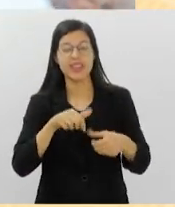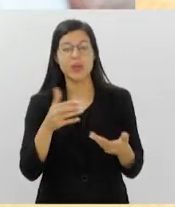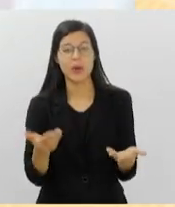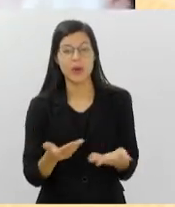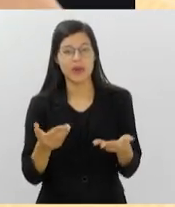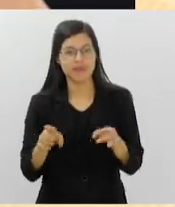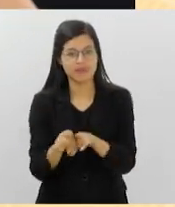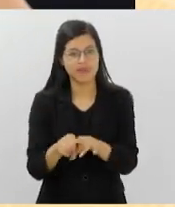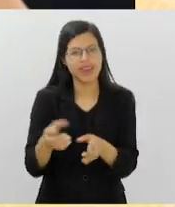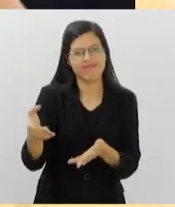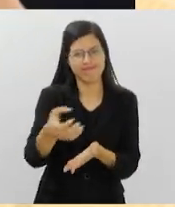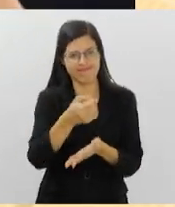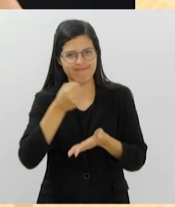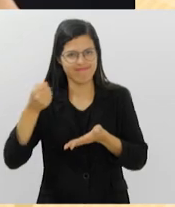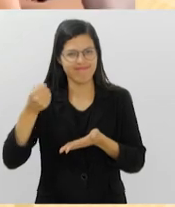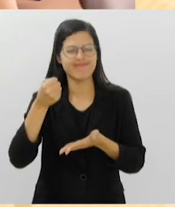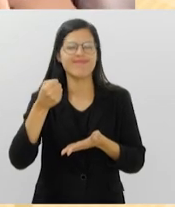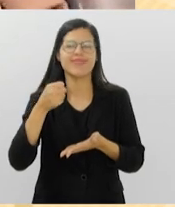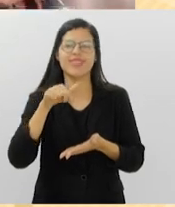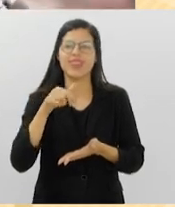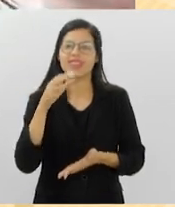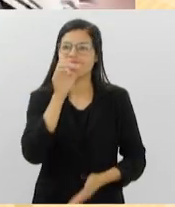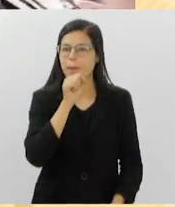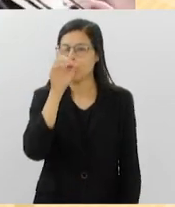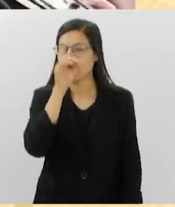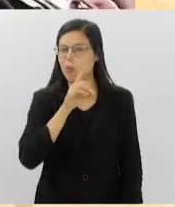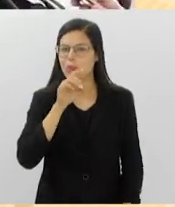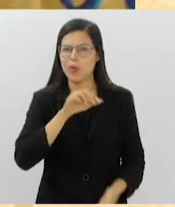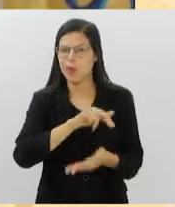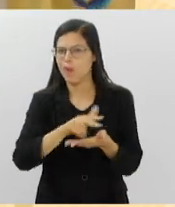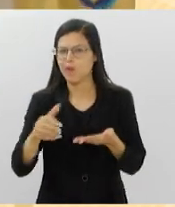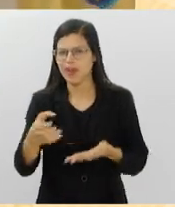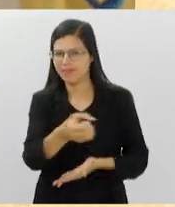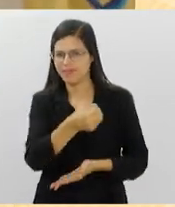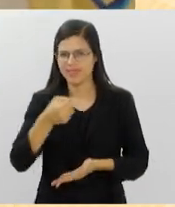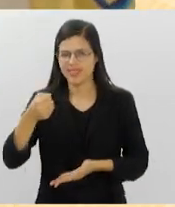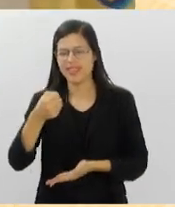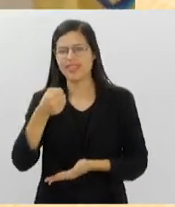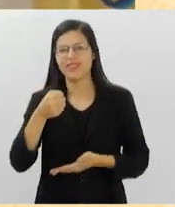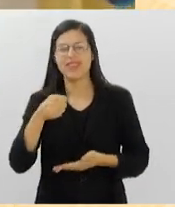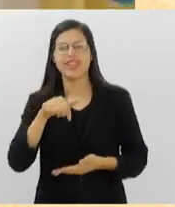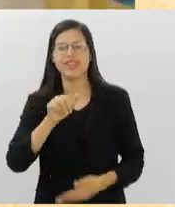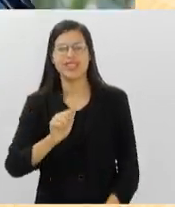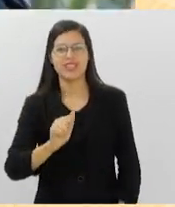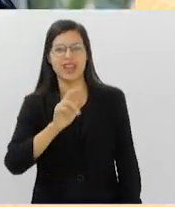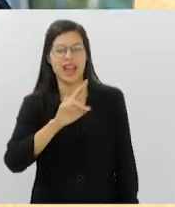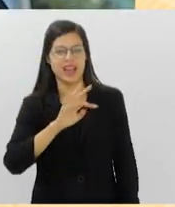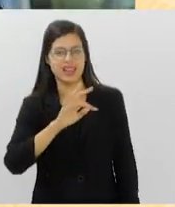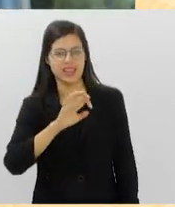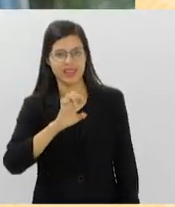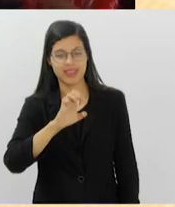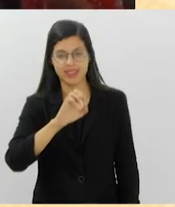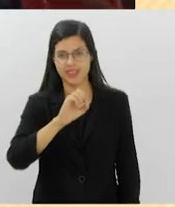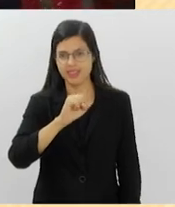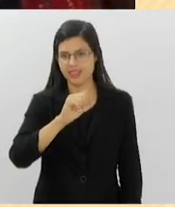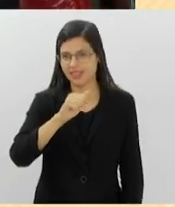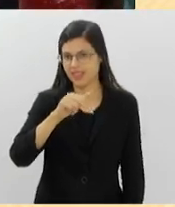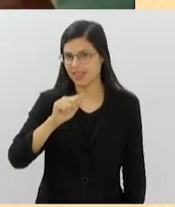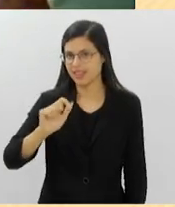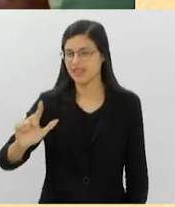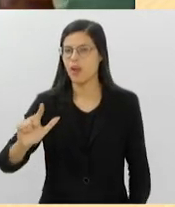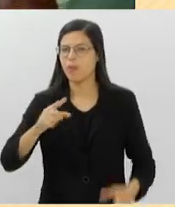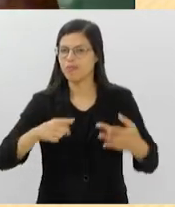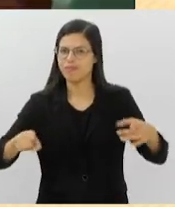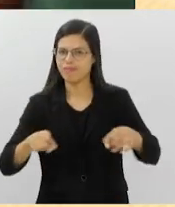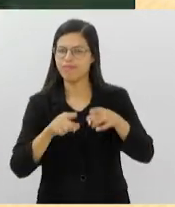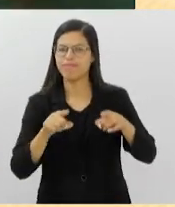cerveja para trazer um final de semana com diversas cervejas artesanais e uma programação musical variada. Quem visitar